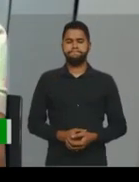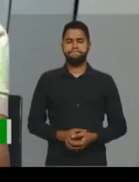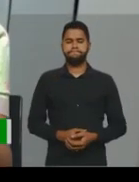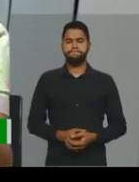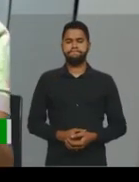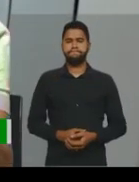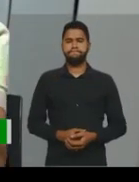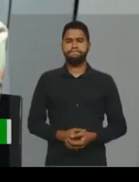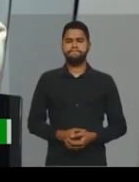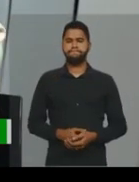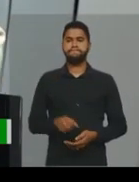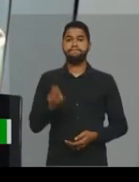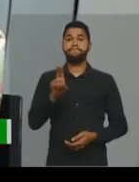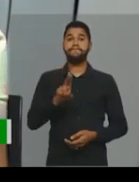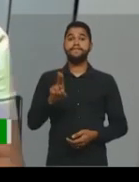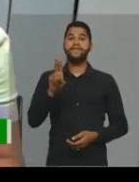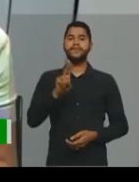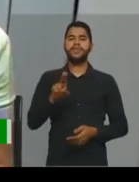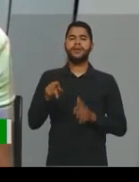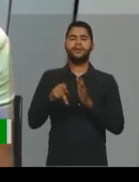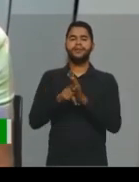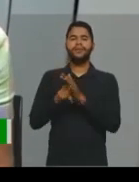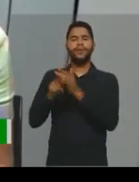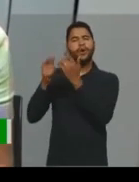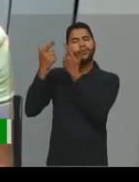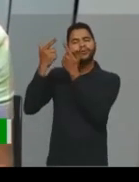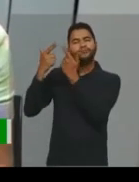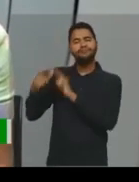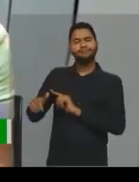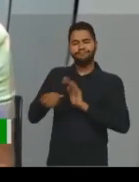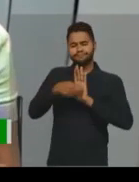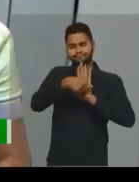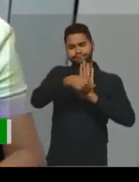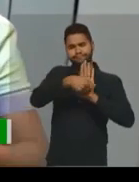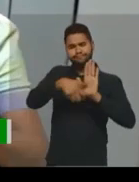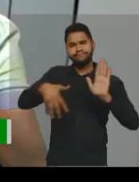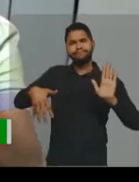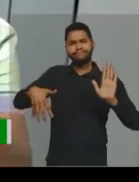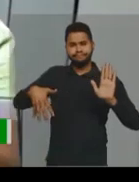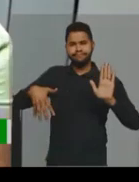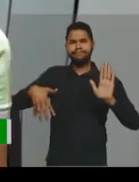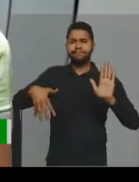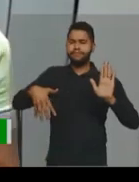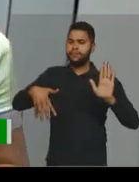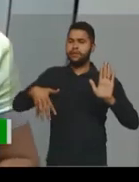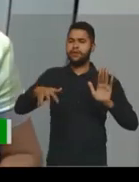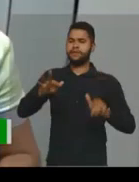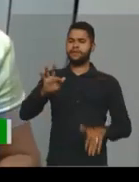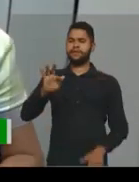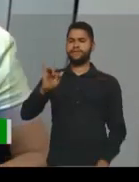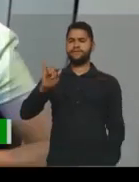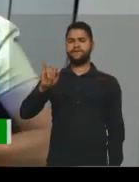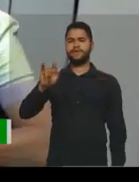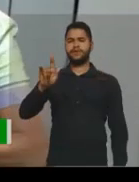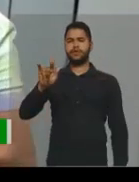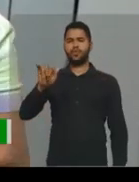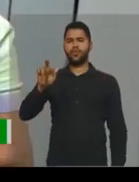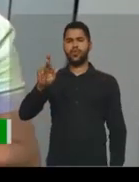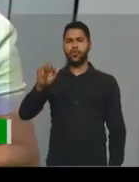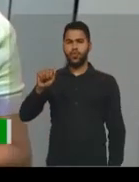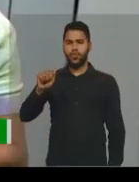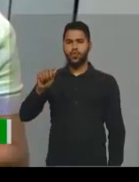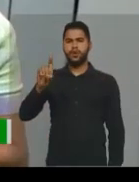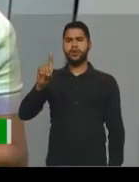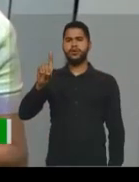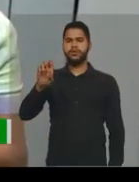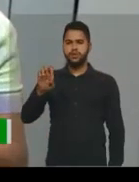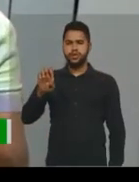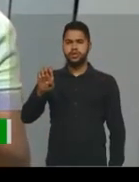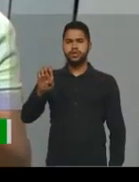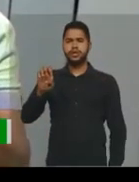É usado muito... Figuras de linguagens, né? É importantíssimo falar isso. Porque